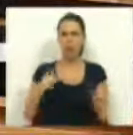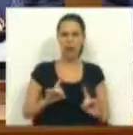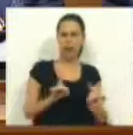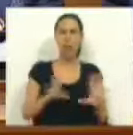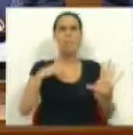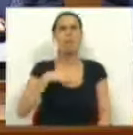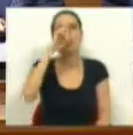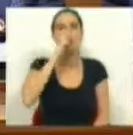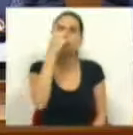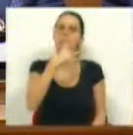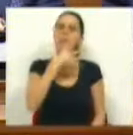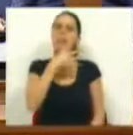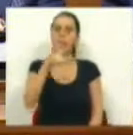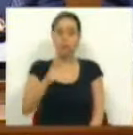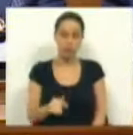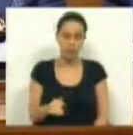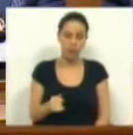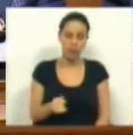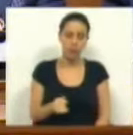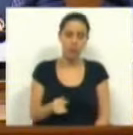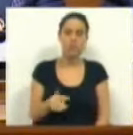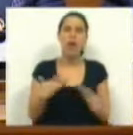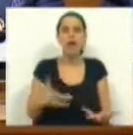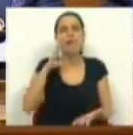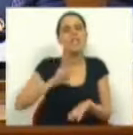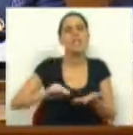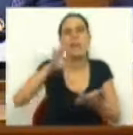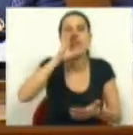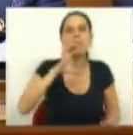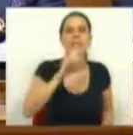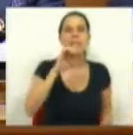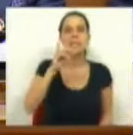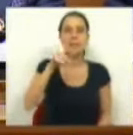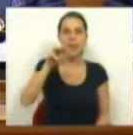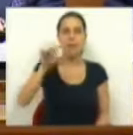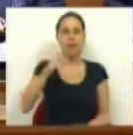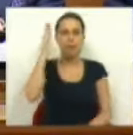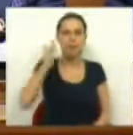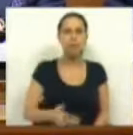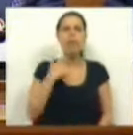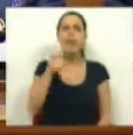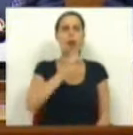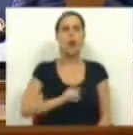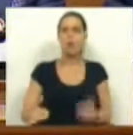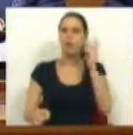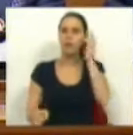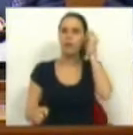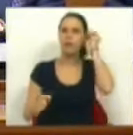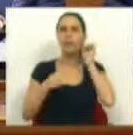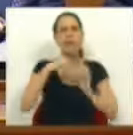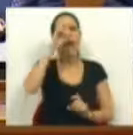da RTP. Não estou errada, pois não. É que eu lembro de umas declarações agora Secretaria de Estado, Sra. Le Maireles,